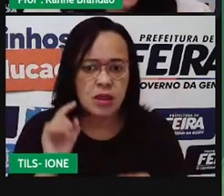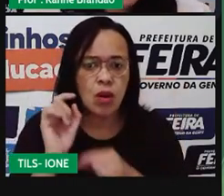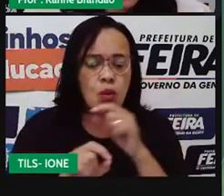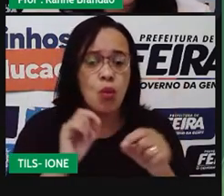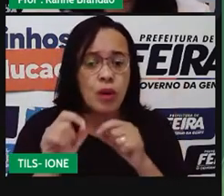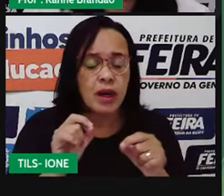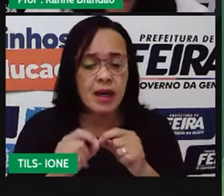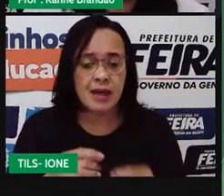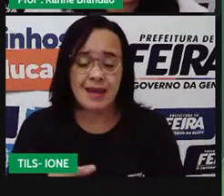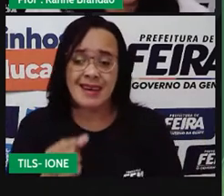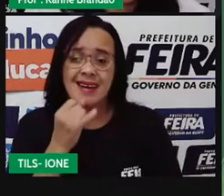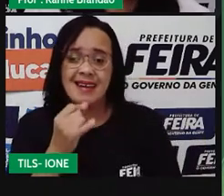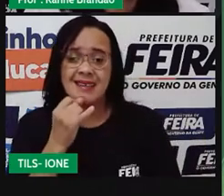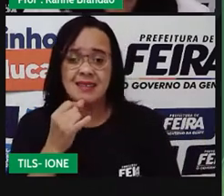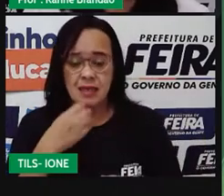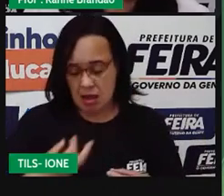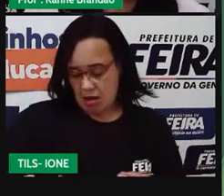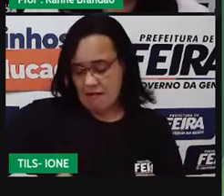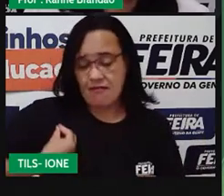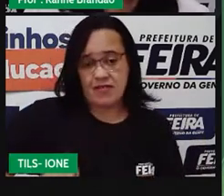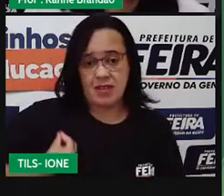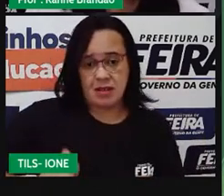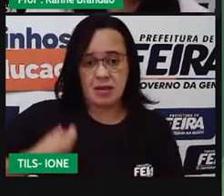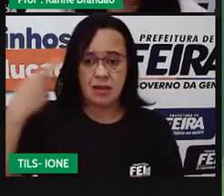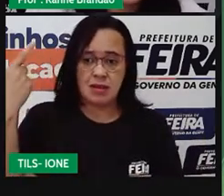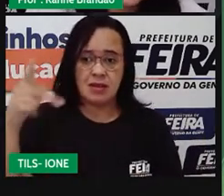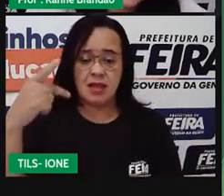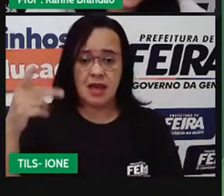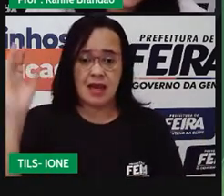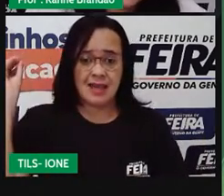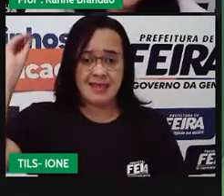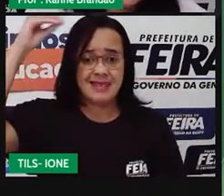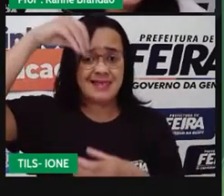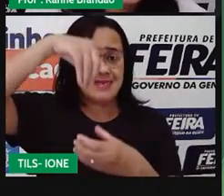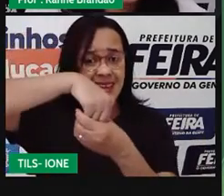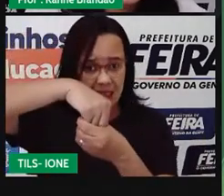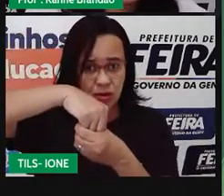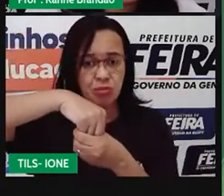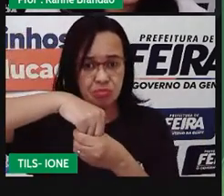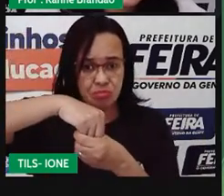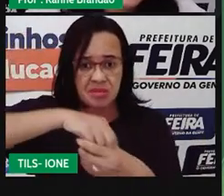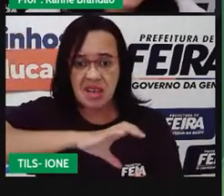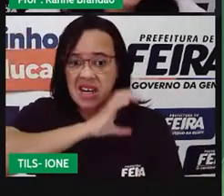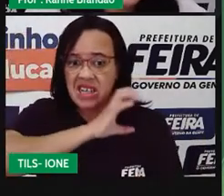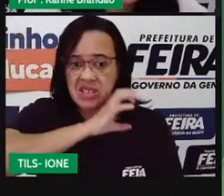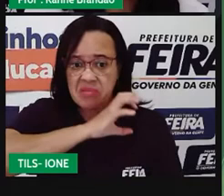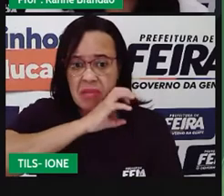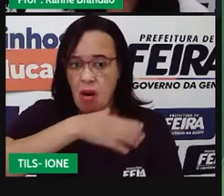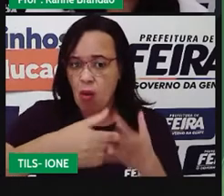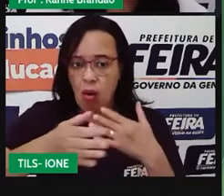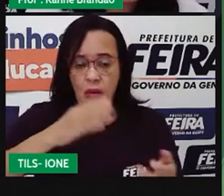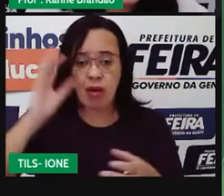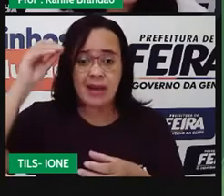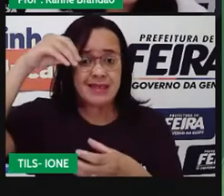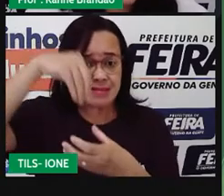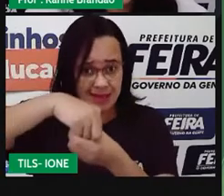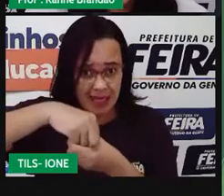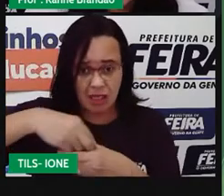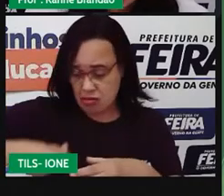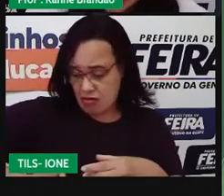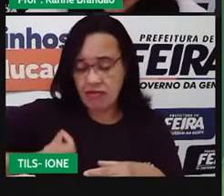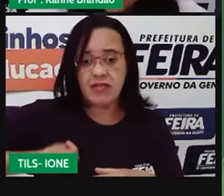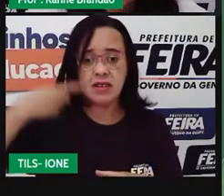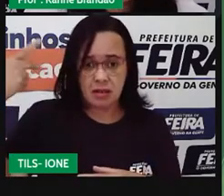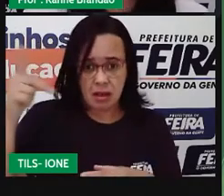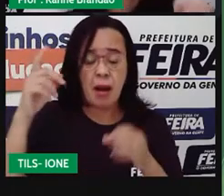ou seja, em cima ou dentro, no interior, de um hospedeiro. Por isso que é um inquilinismo. Mas, nesse caso aqui,